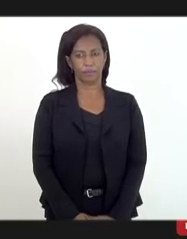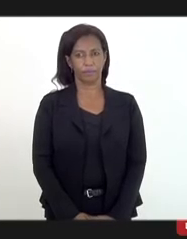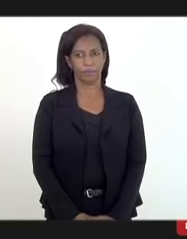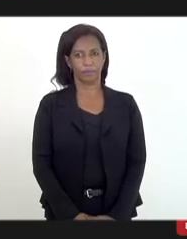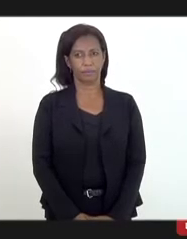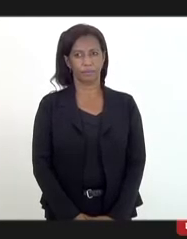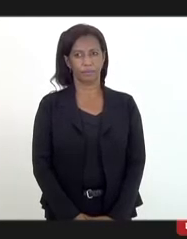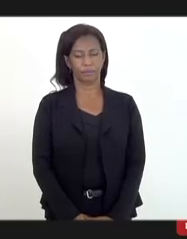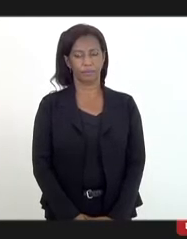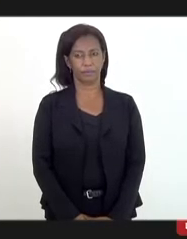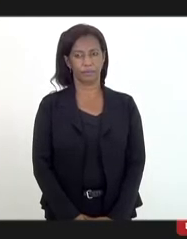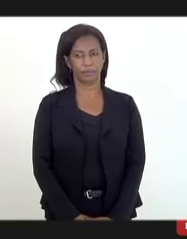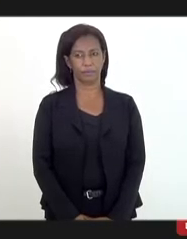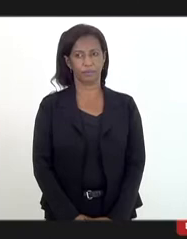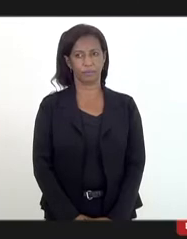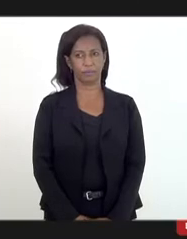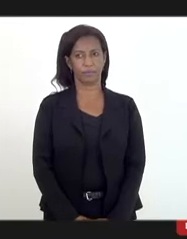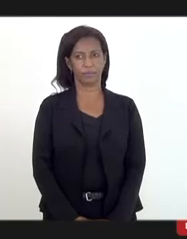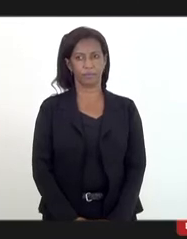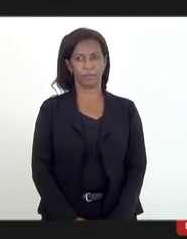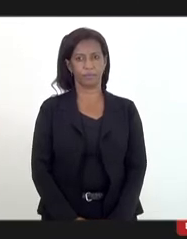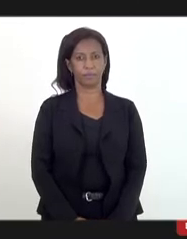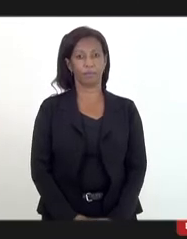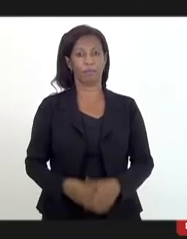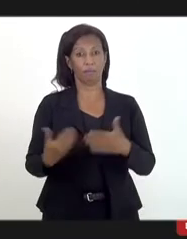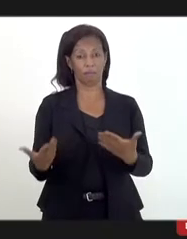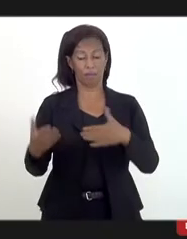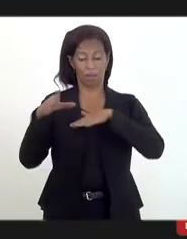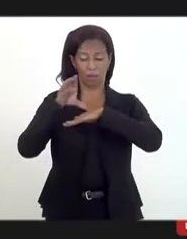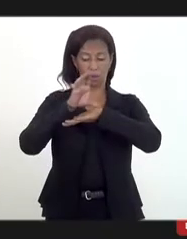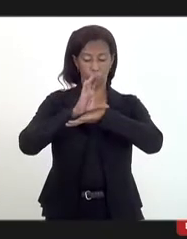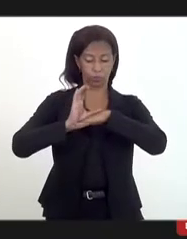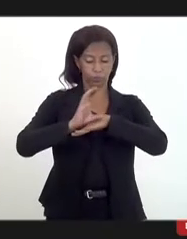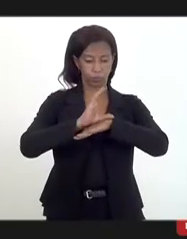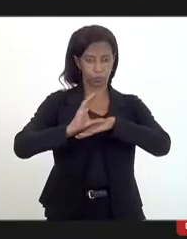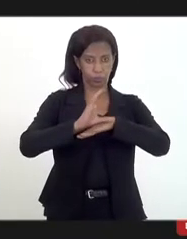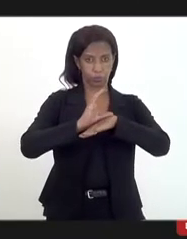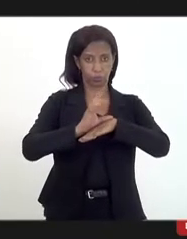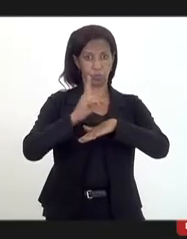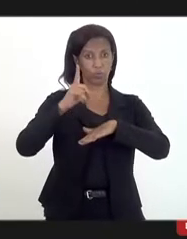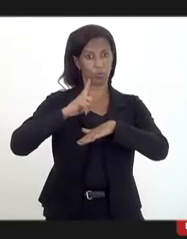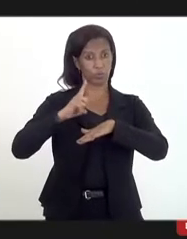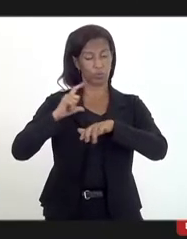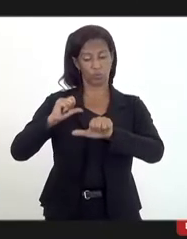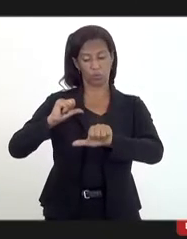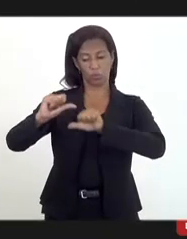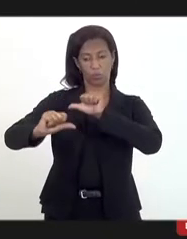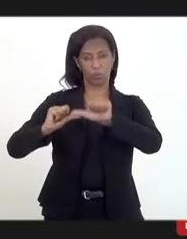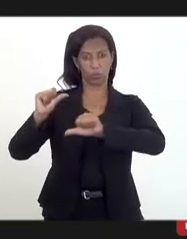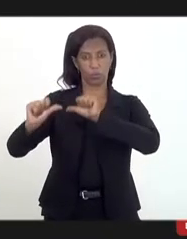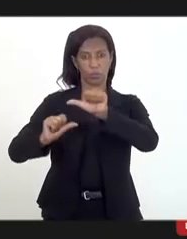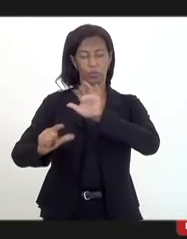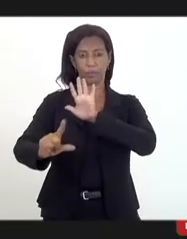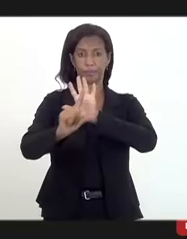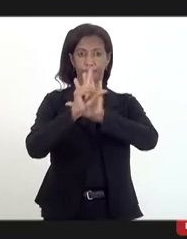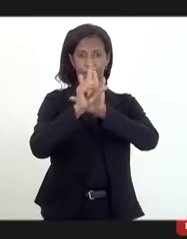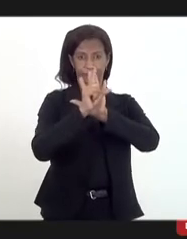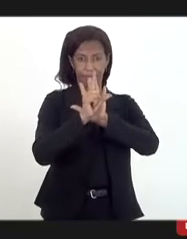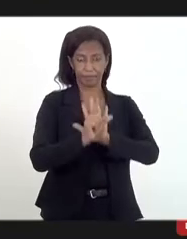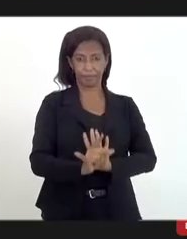para cá, com a Constituição, existiram mudanças legislativas, é